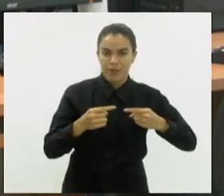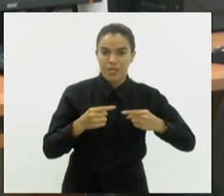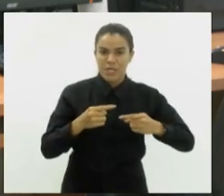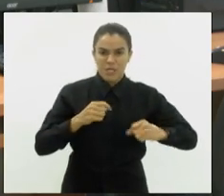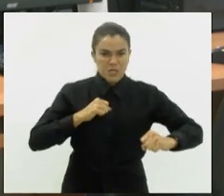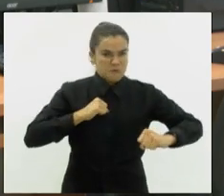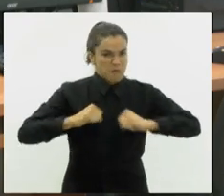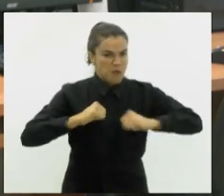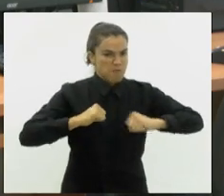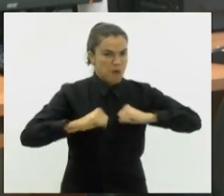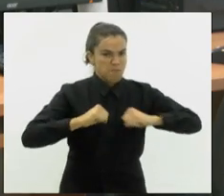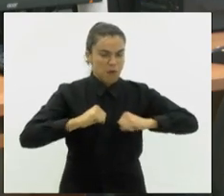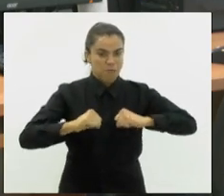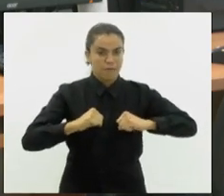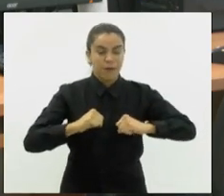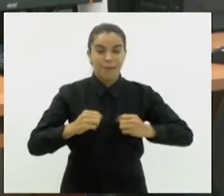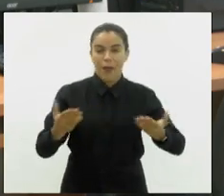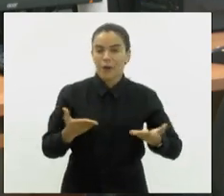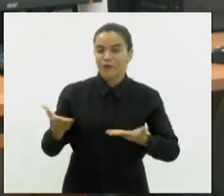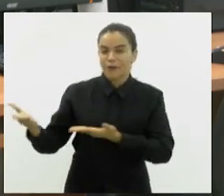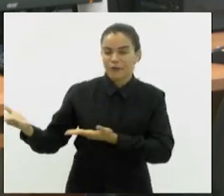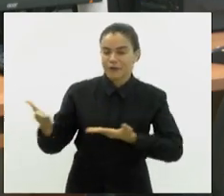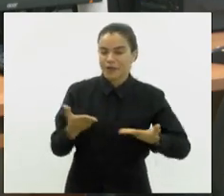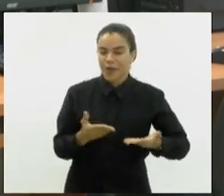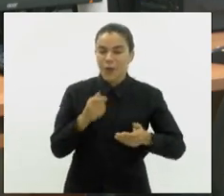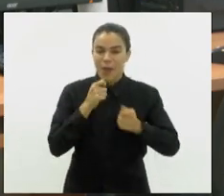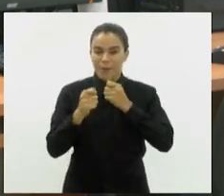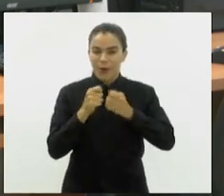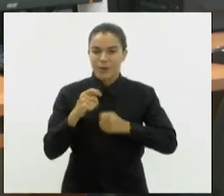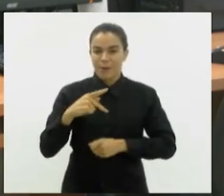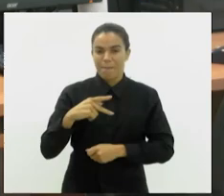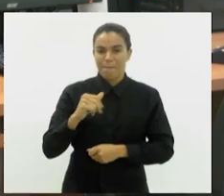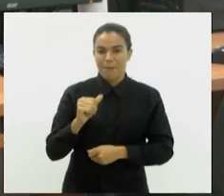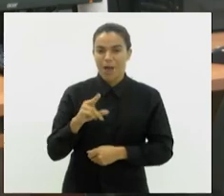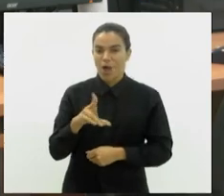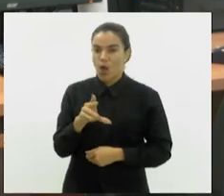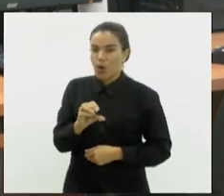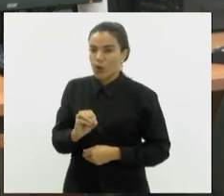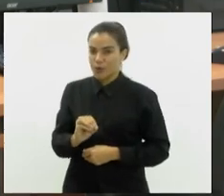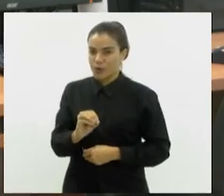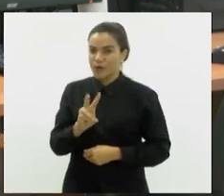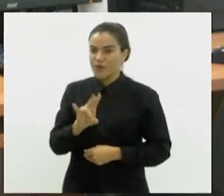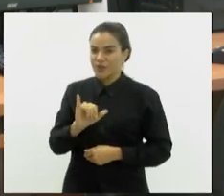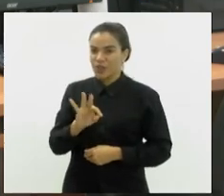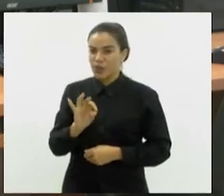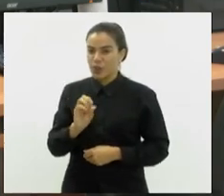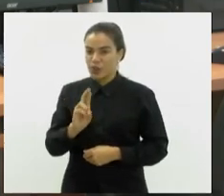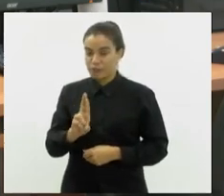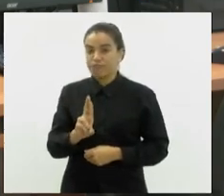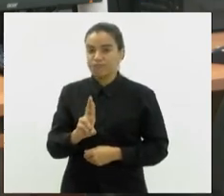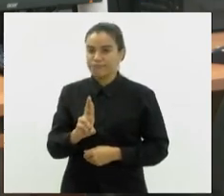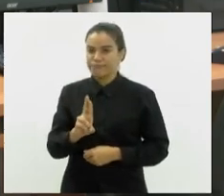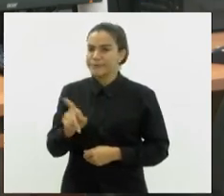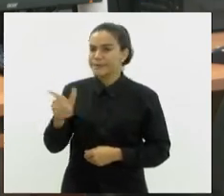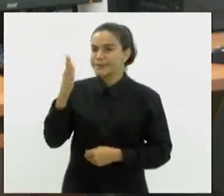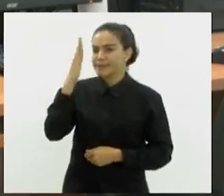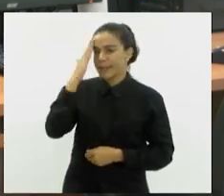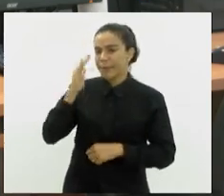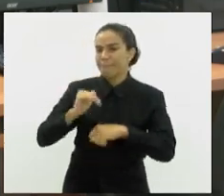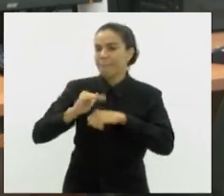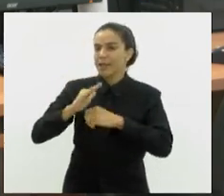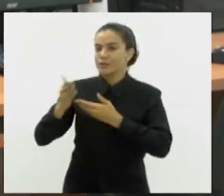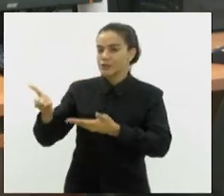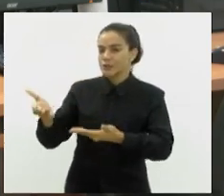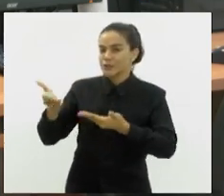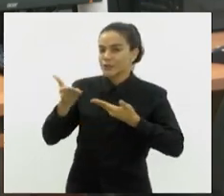agitação. Eu vou chamar o repórter Paulo Vitor Viviani, que tem mais informações para a gente sobre esse transtorno. Bom dia, PV!